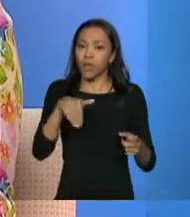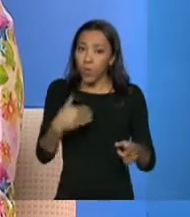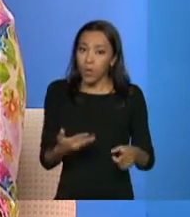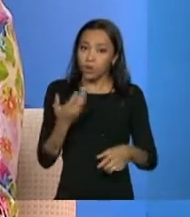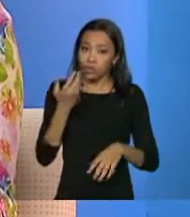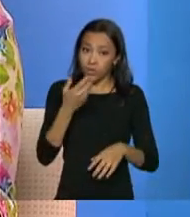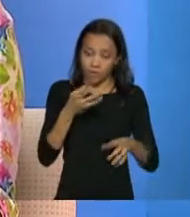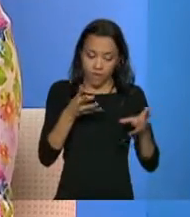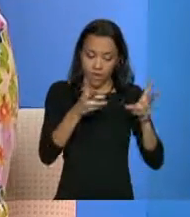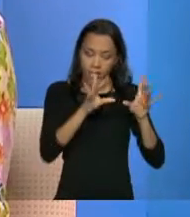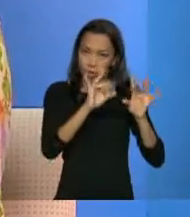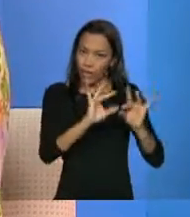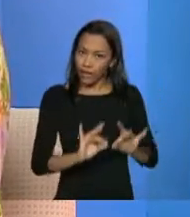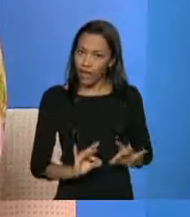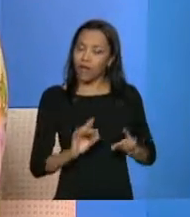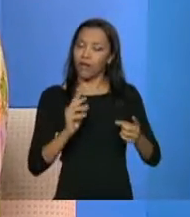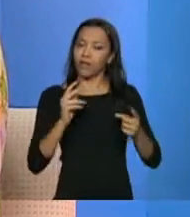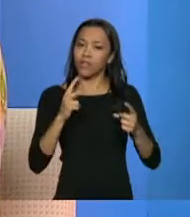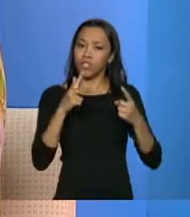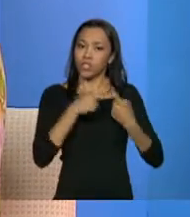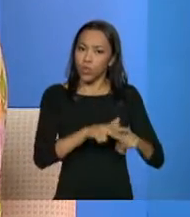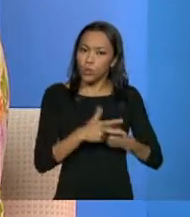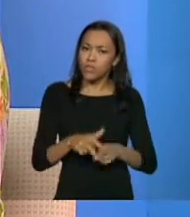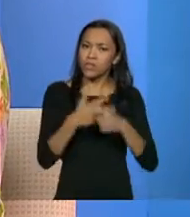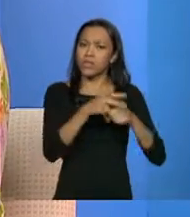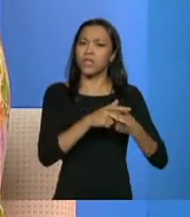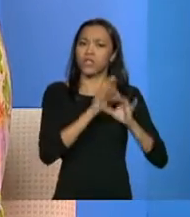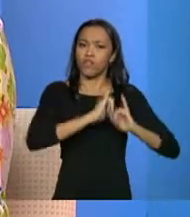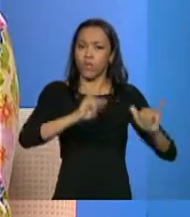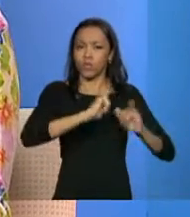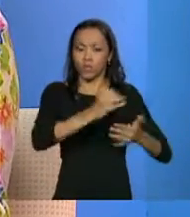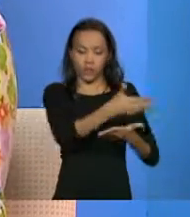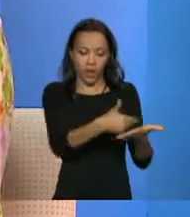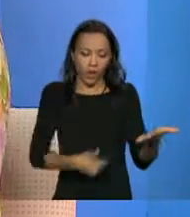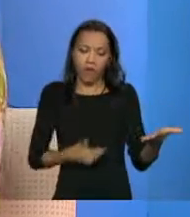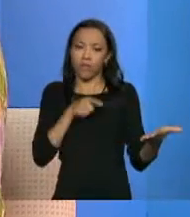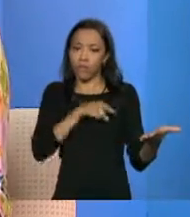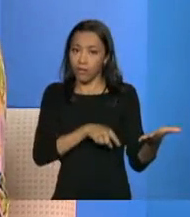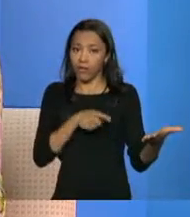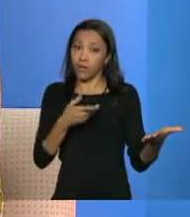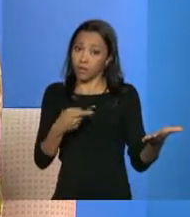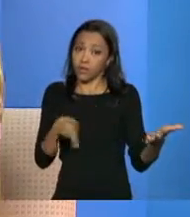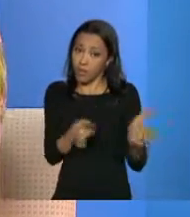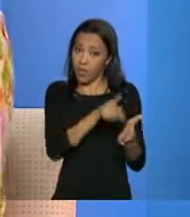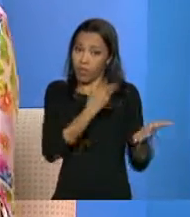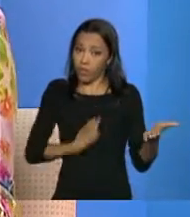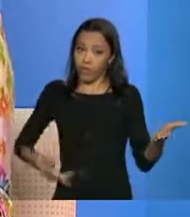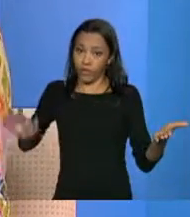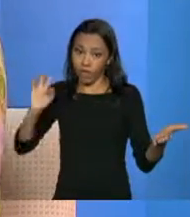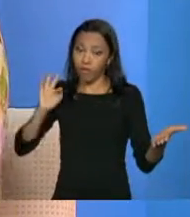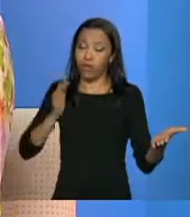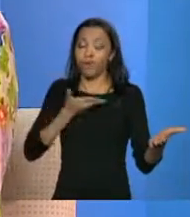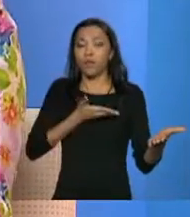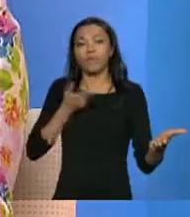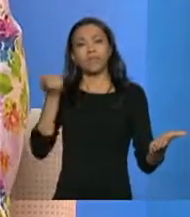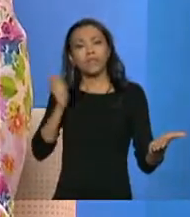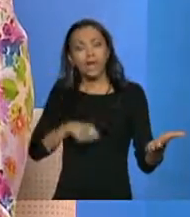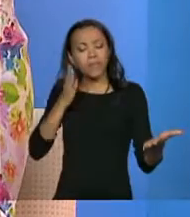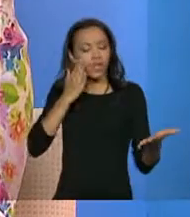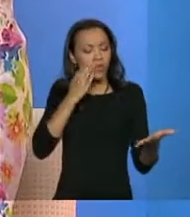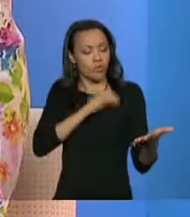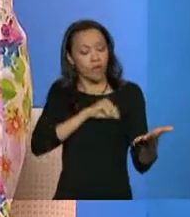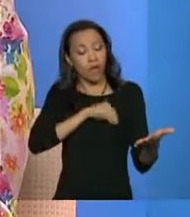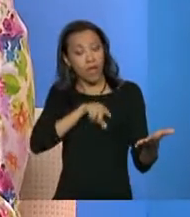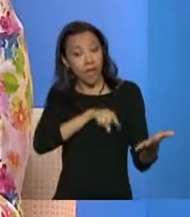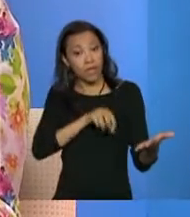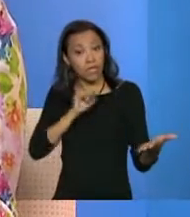desse dado frente a outros registros administrativos do Governo Federal, né? Então, se a pessoa tem um trabalho formal, a gente consegue ver a renda dele. Se ele tem um